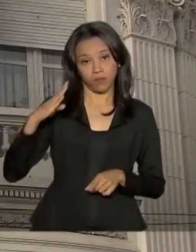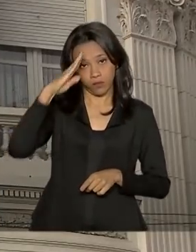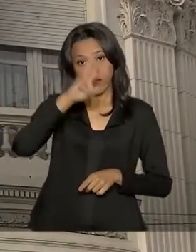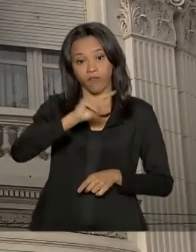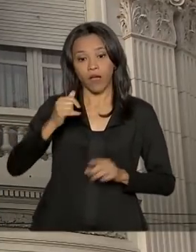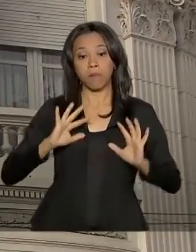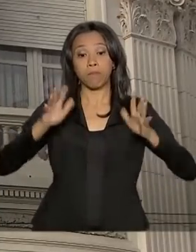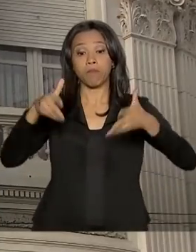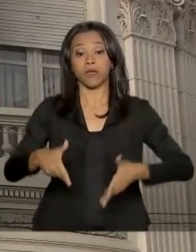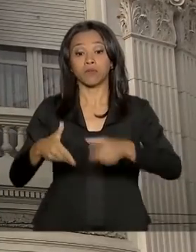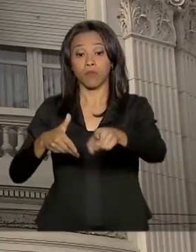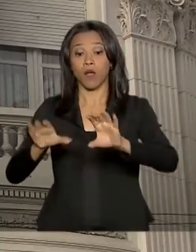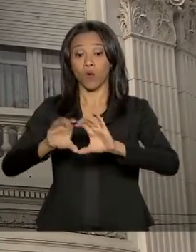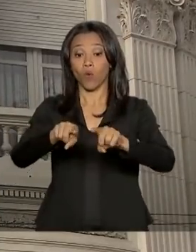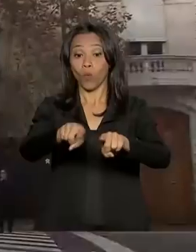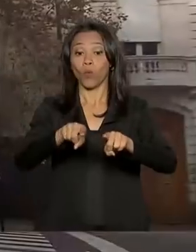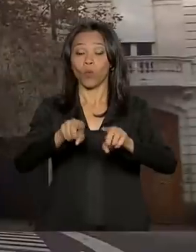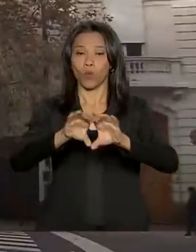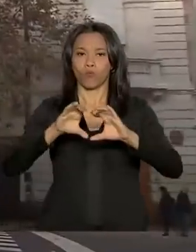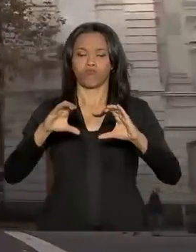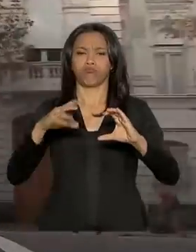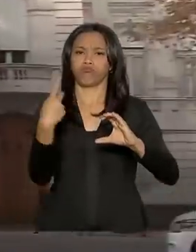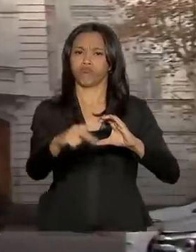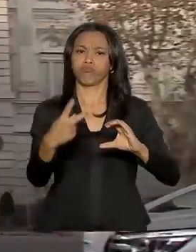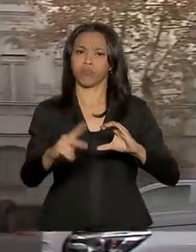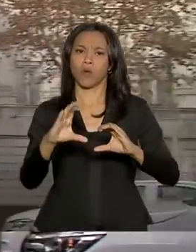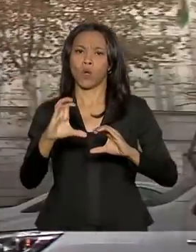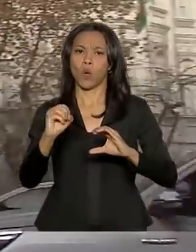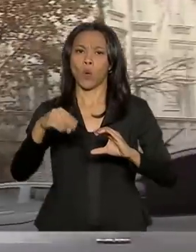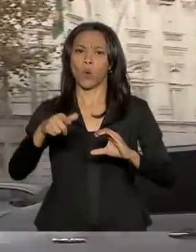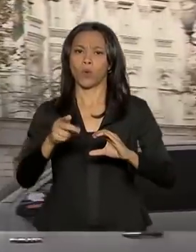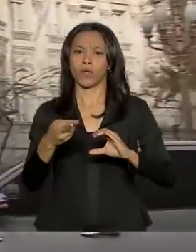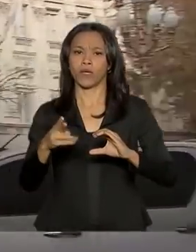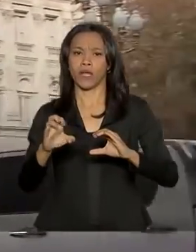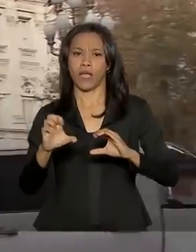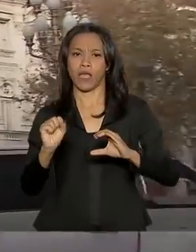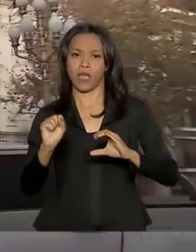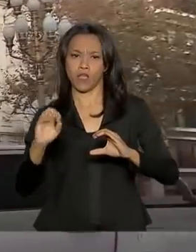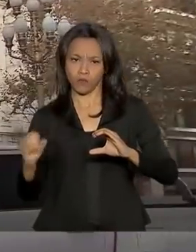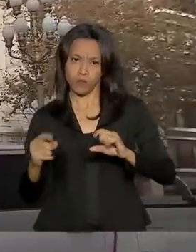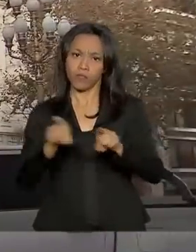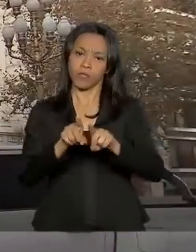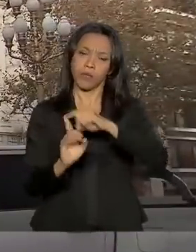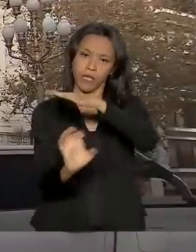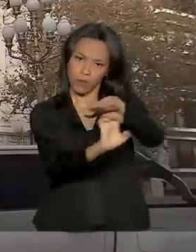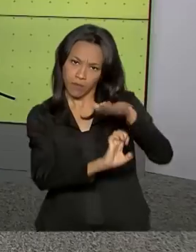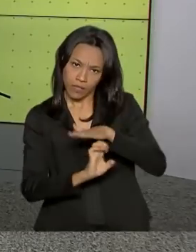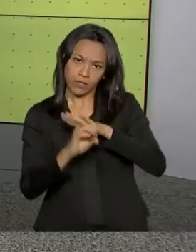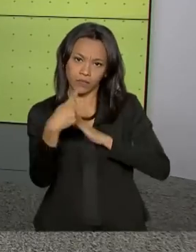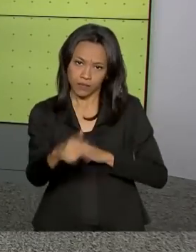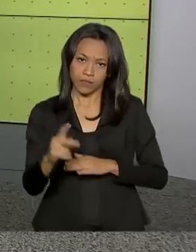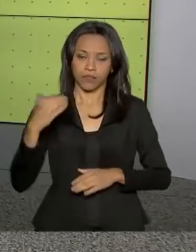Cúpula do Congresso Argentino, com a Corte Suprema de Justiça e com empresários argentinos.